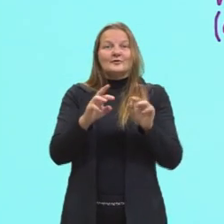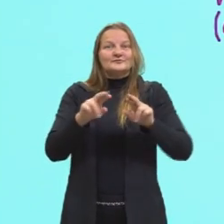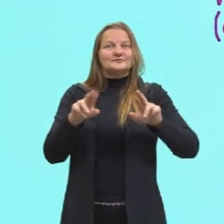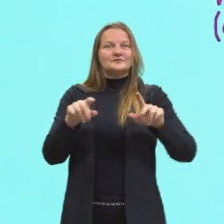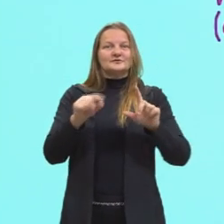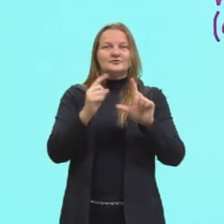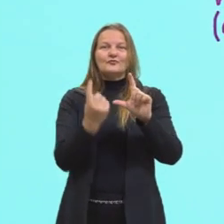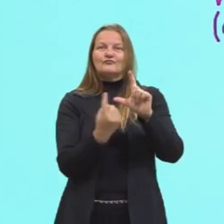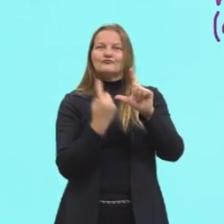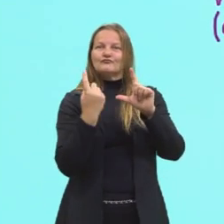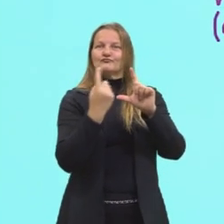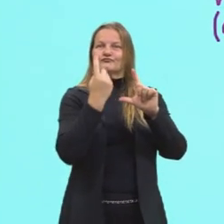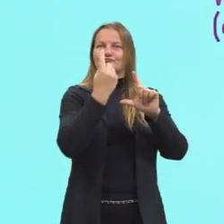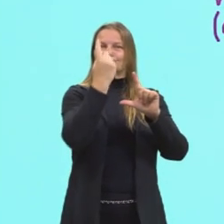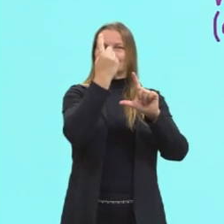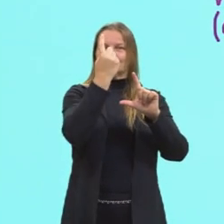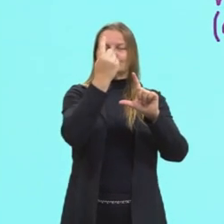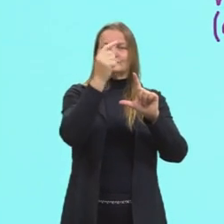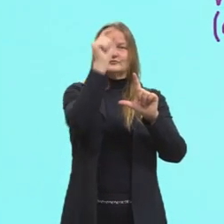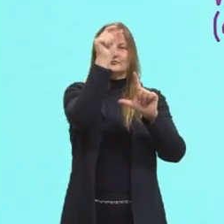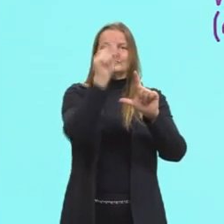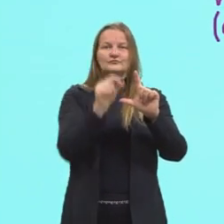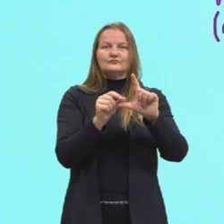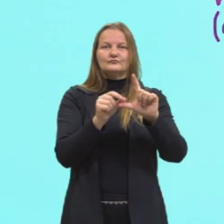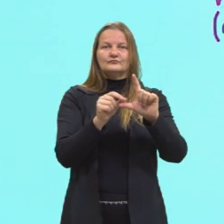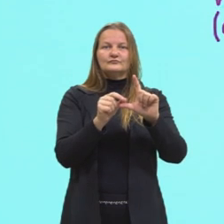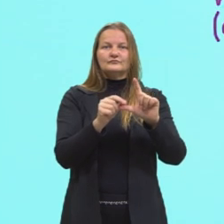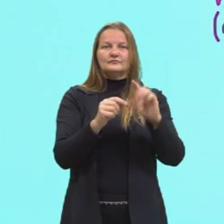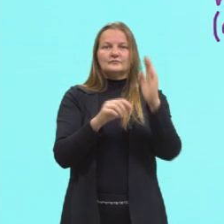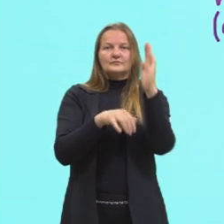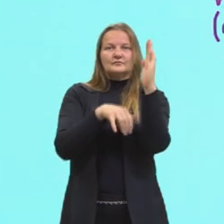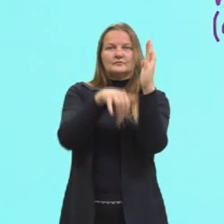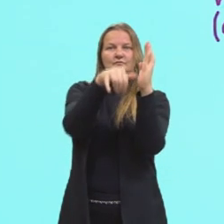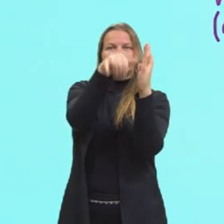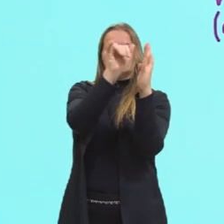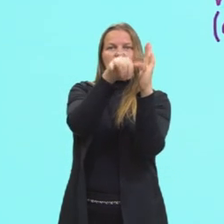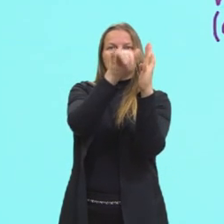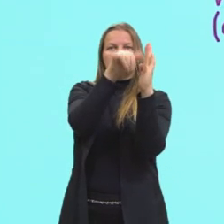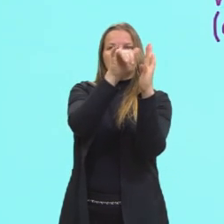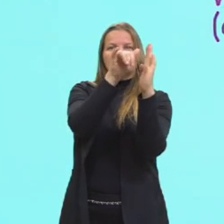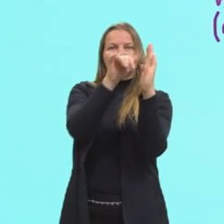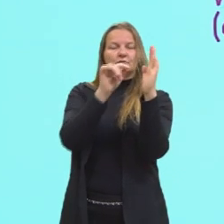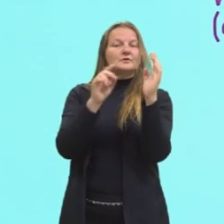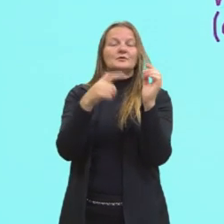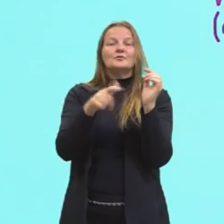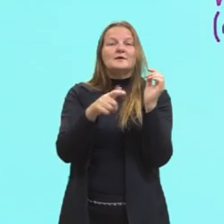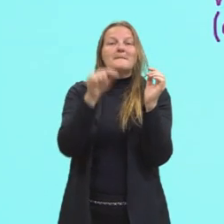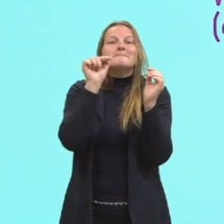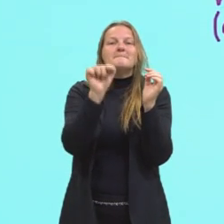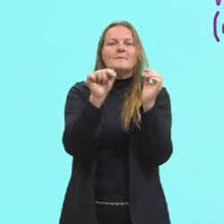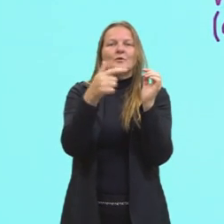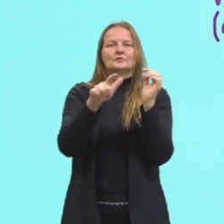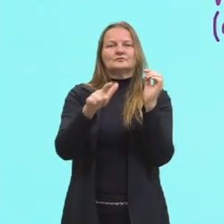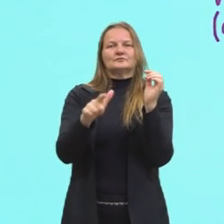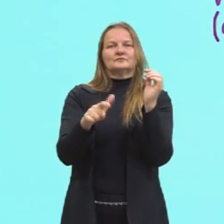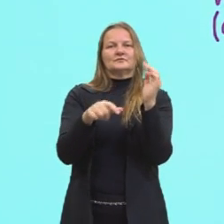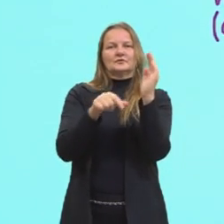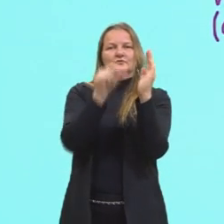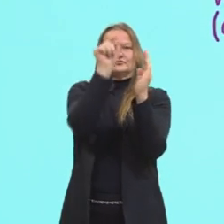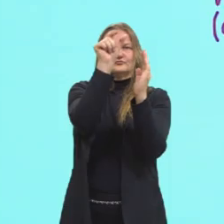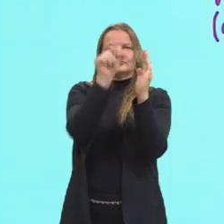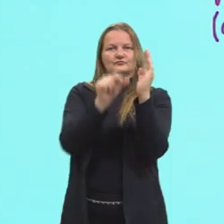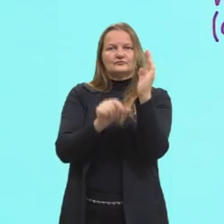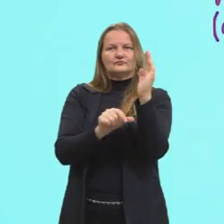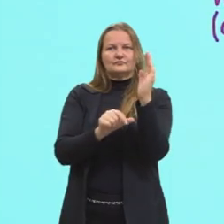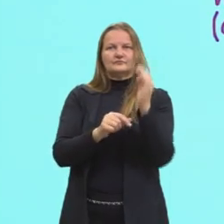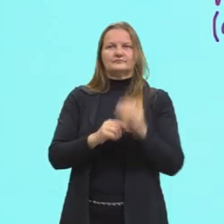altura dessa coluna vai representar um valor do eixo Y e não mais o ponto, tá? Então, vamos de novo para os